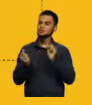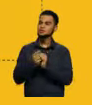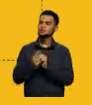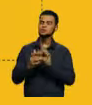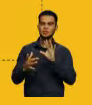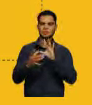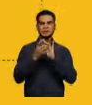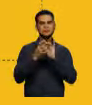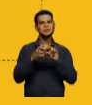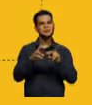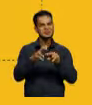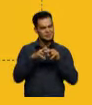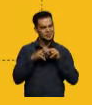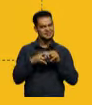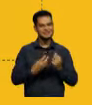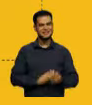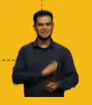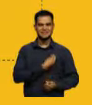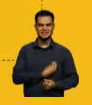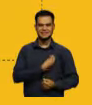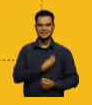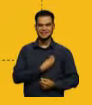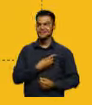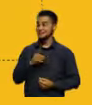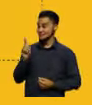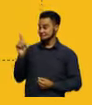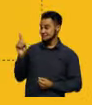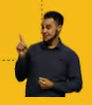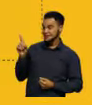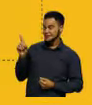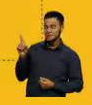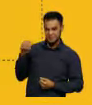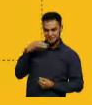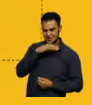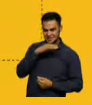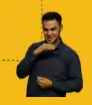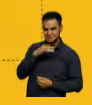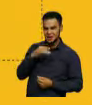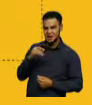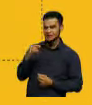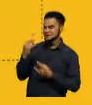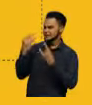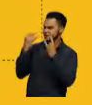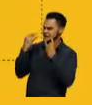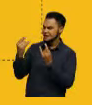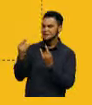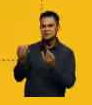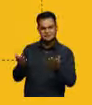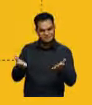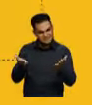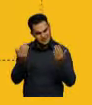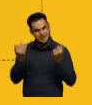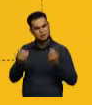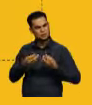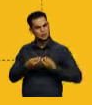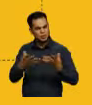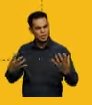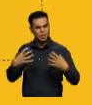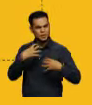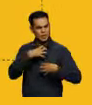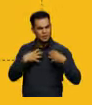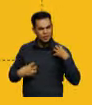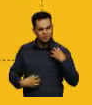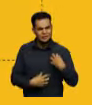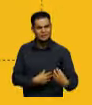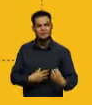Então, apelando para que as pessoas doem órgãos para salvar vidas. Quer dizer,